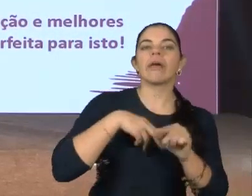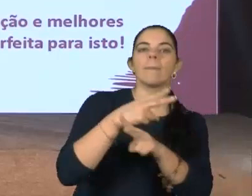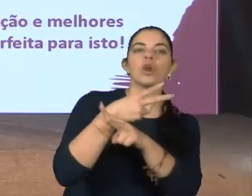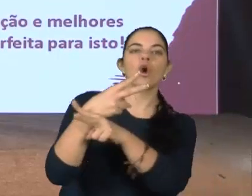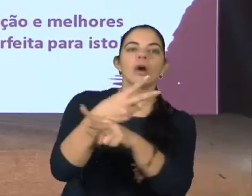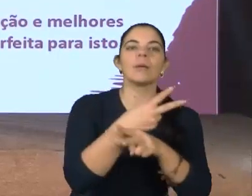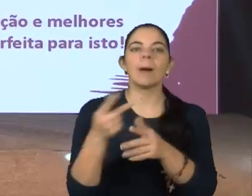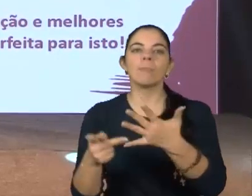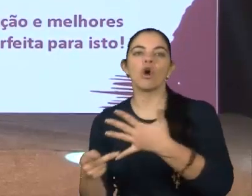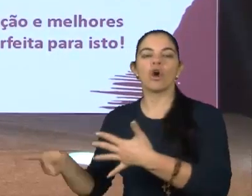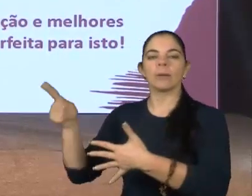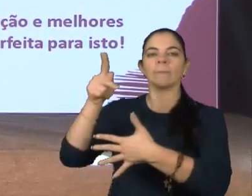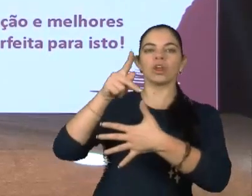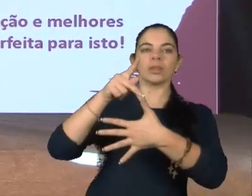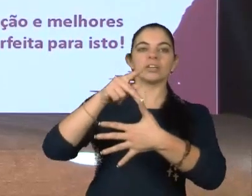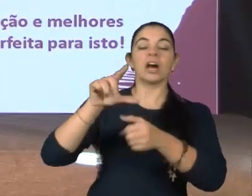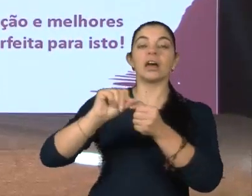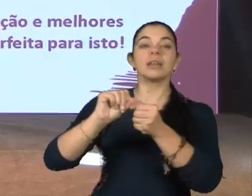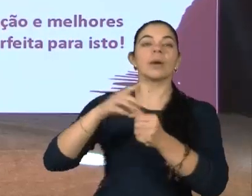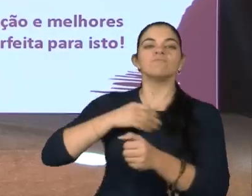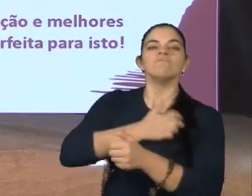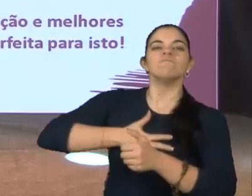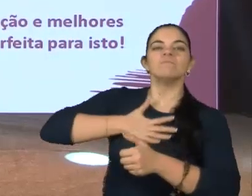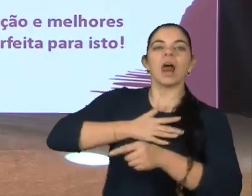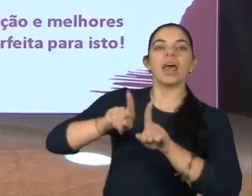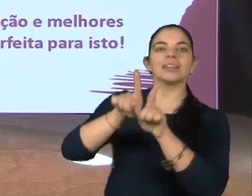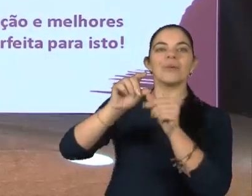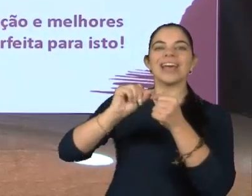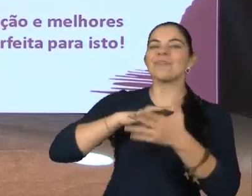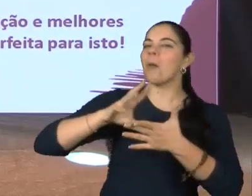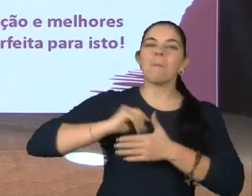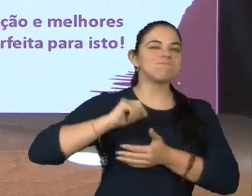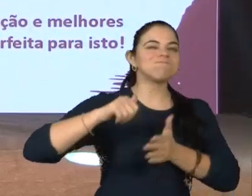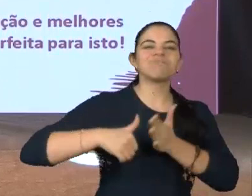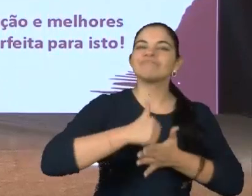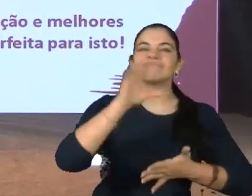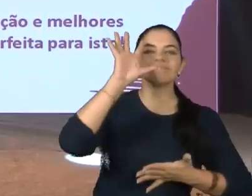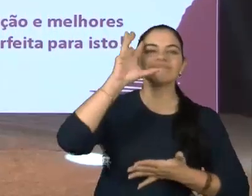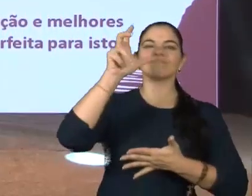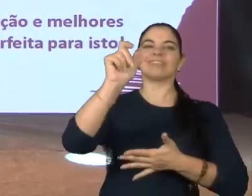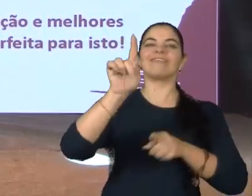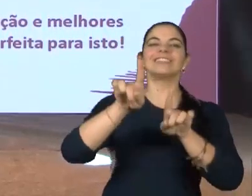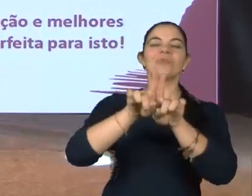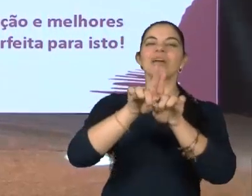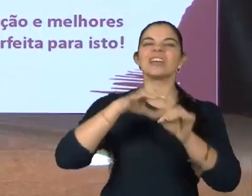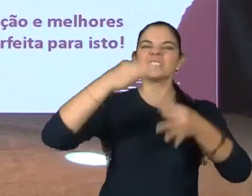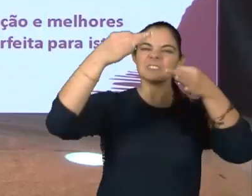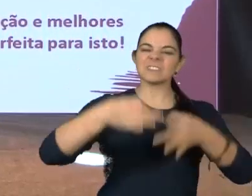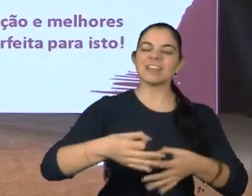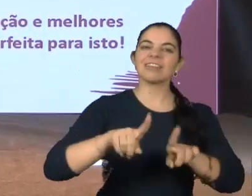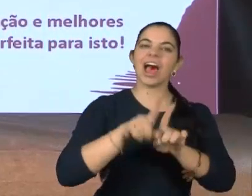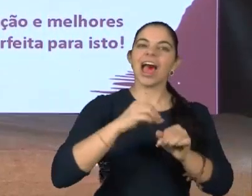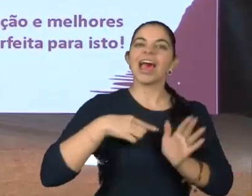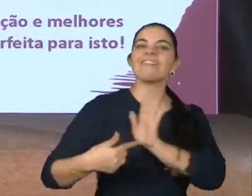por protagonismo, por satisfação e por melhores resultados, que foi justamente o que a